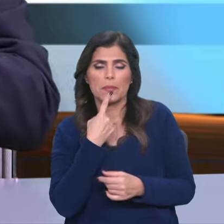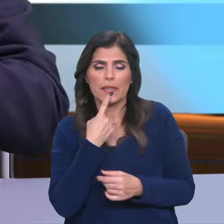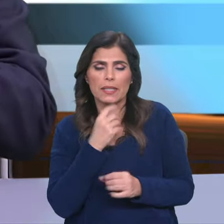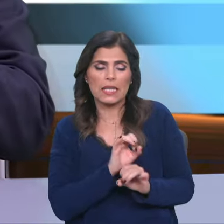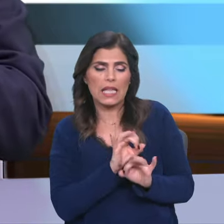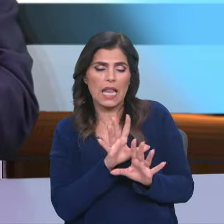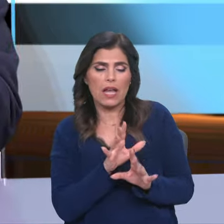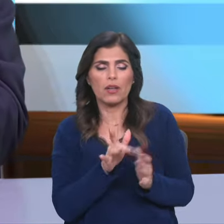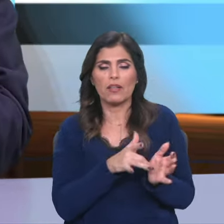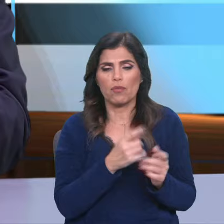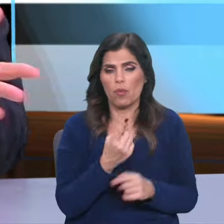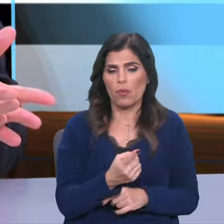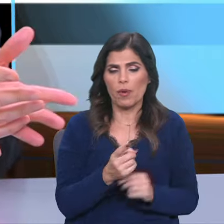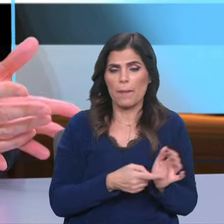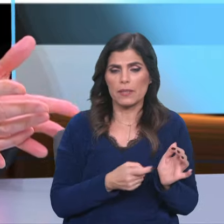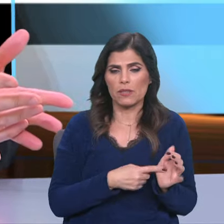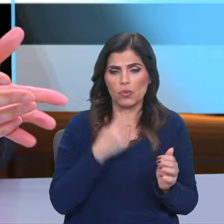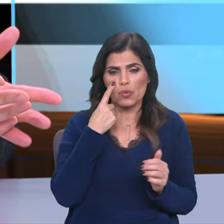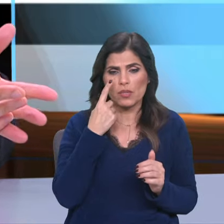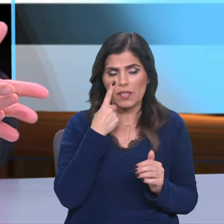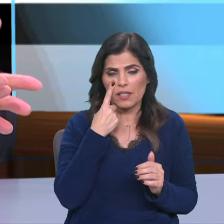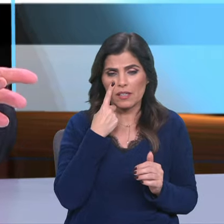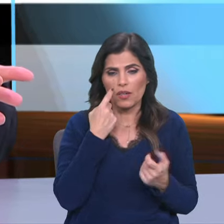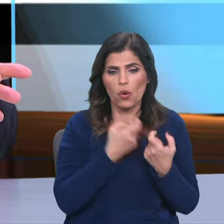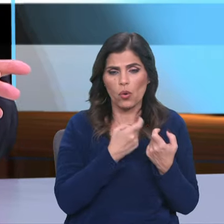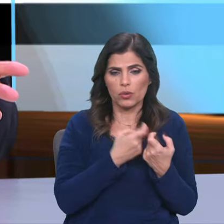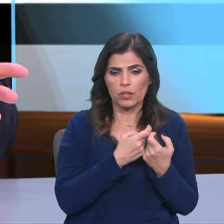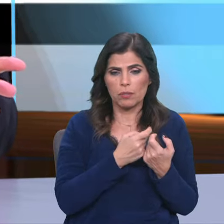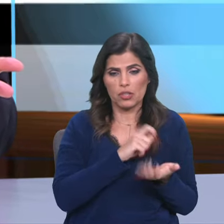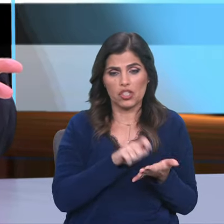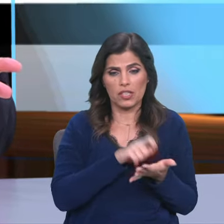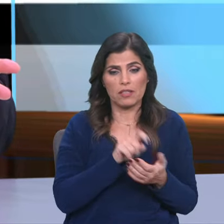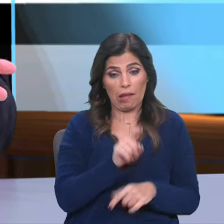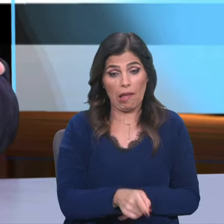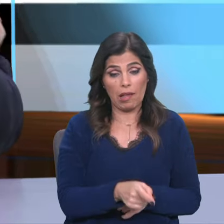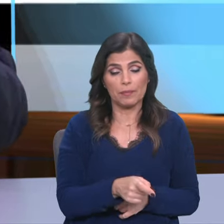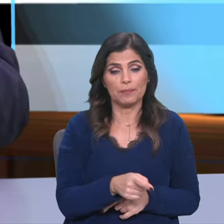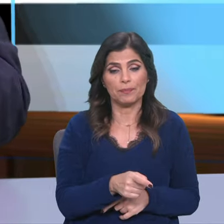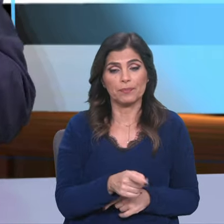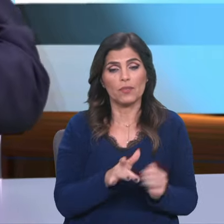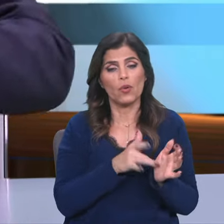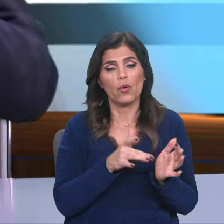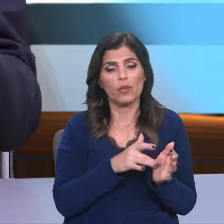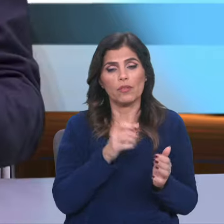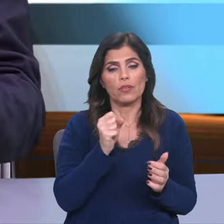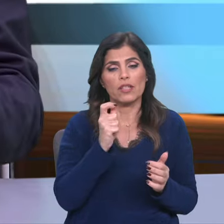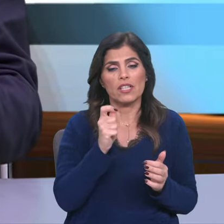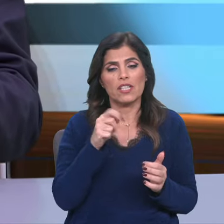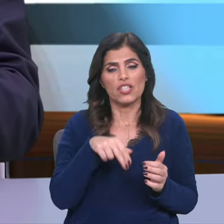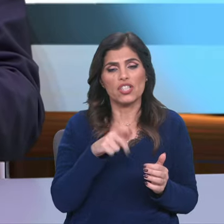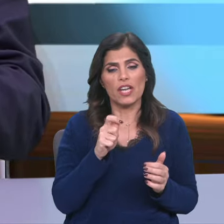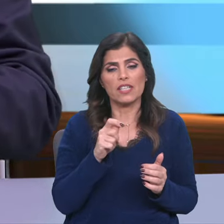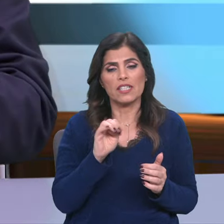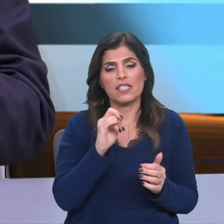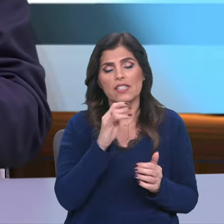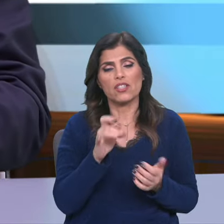um livro, é necessário conhecer o género literário. Portanto, o mesmo livro do Génesis não é um livro de ciência.